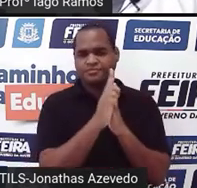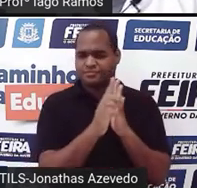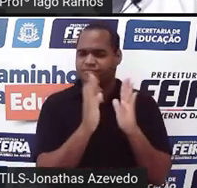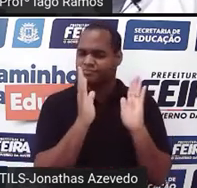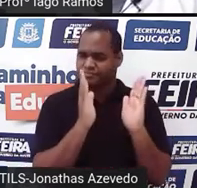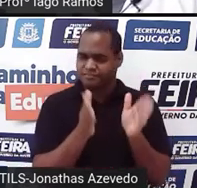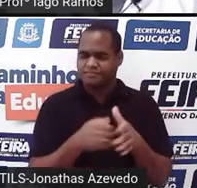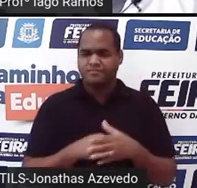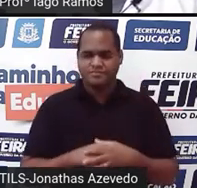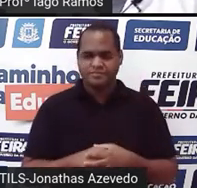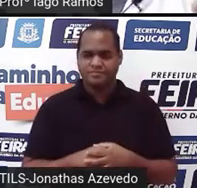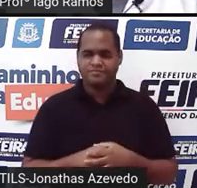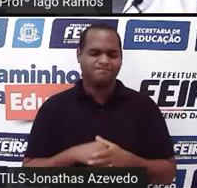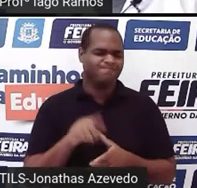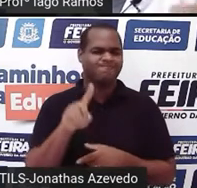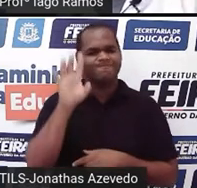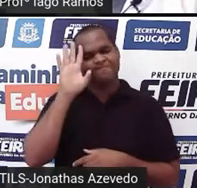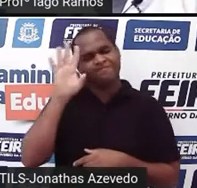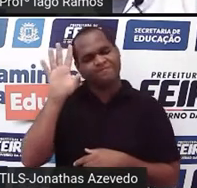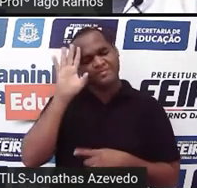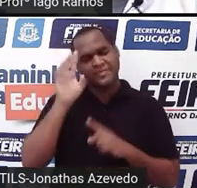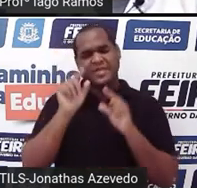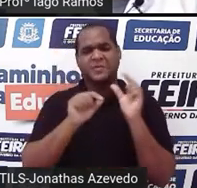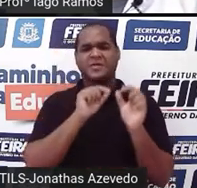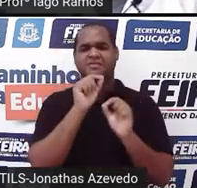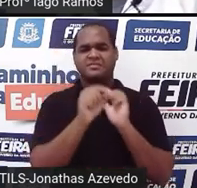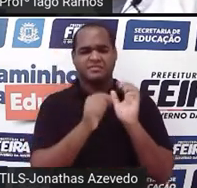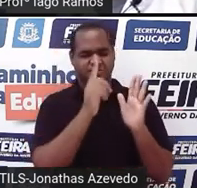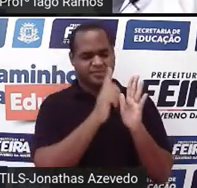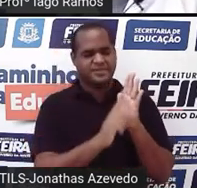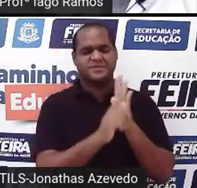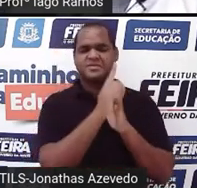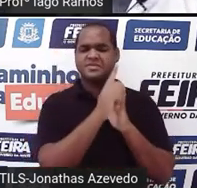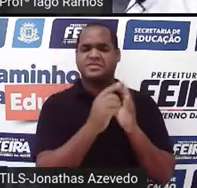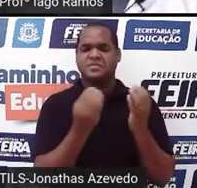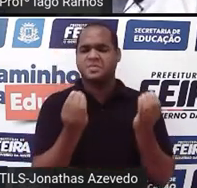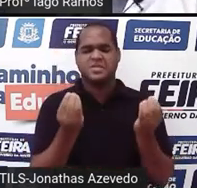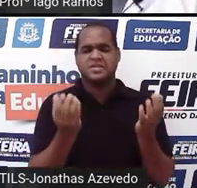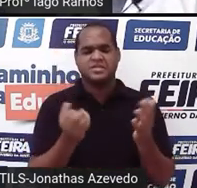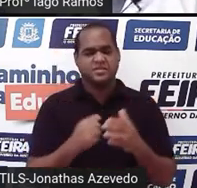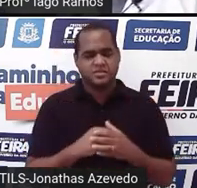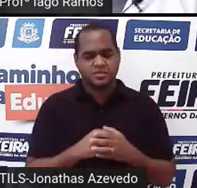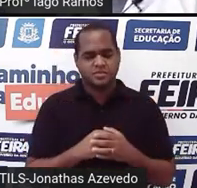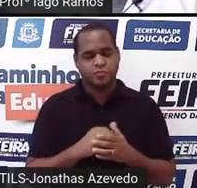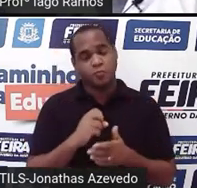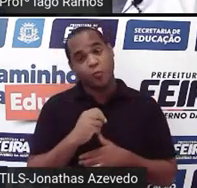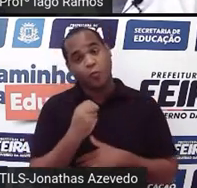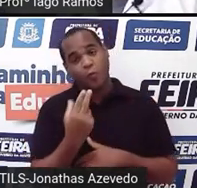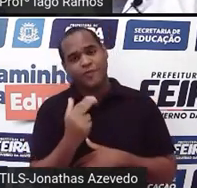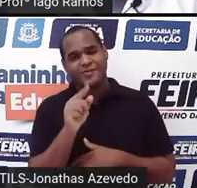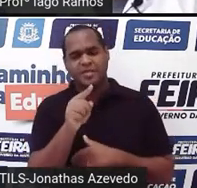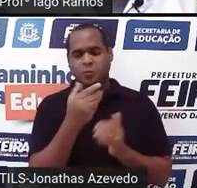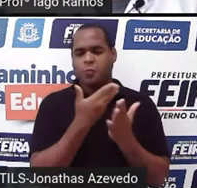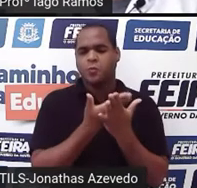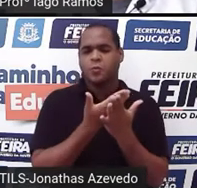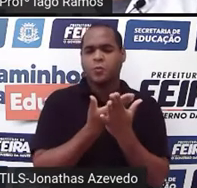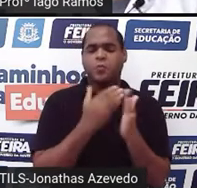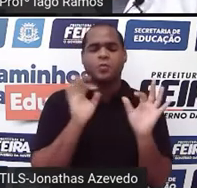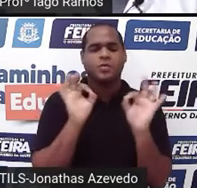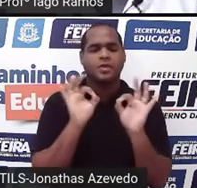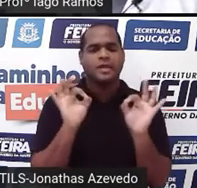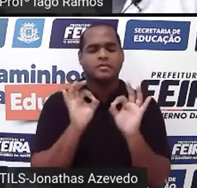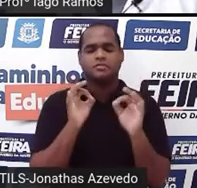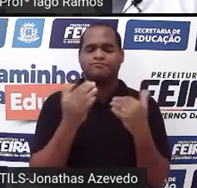Já se perguntou para que serve isso? Ou, ainda que você não tenha estudado, você pode ter visto, por